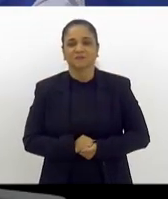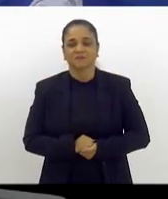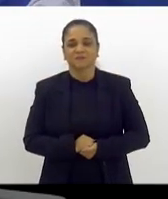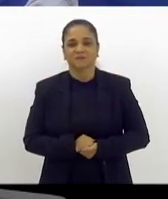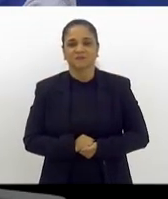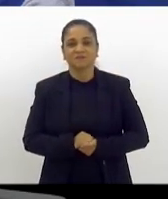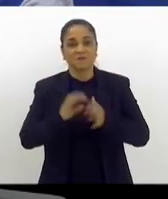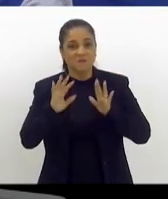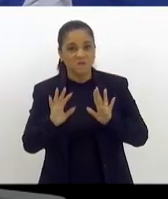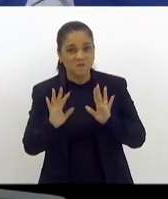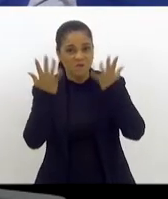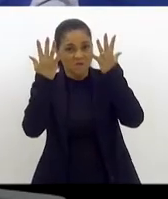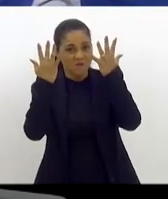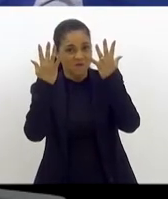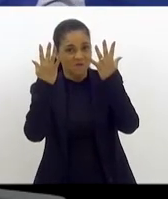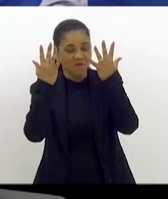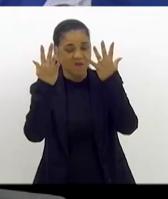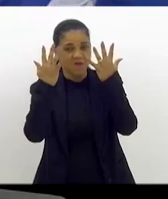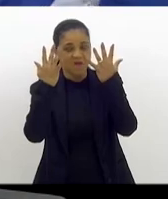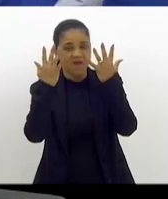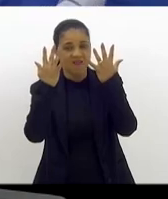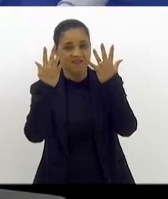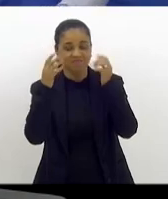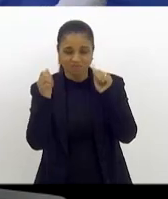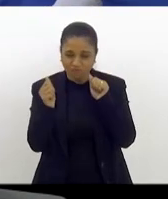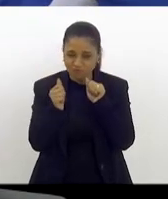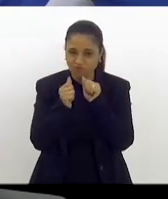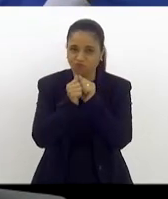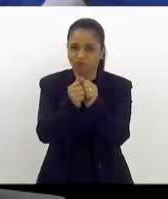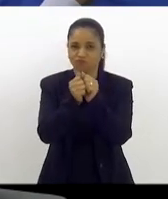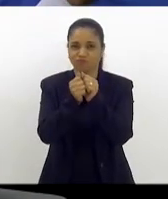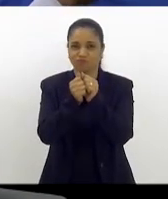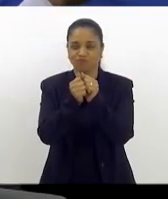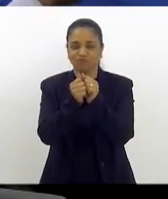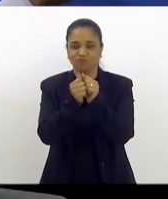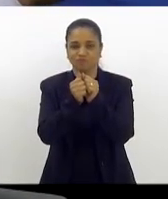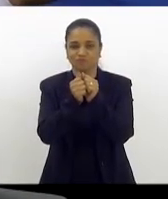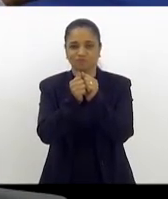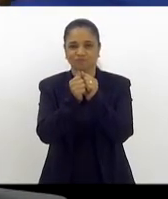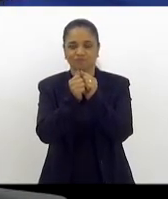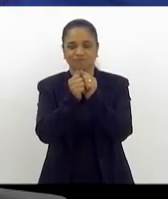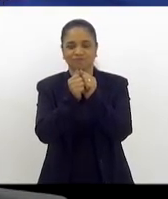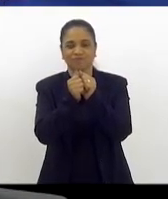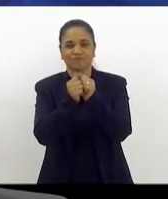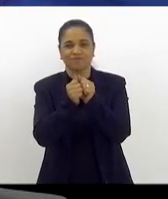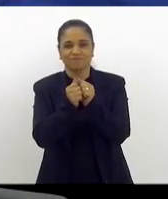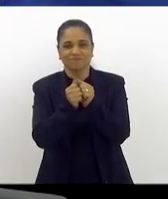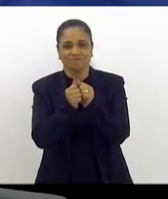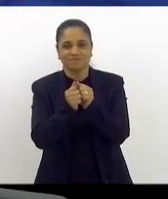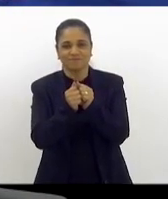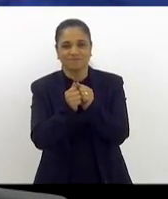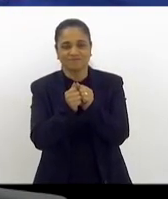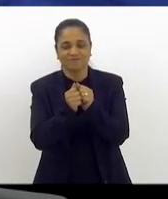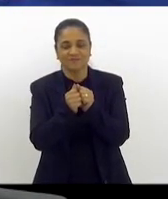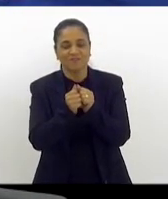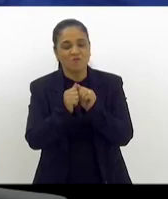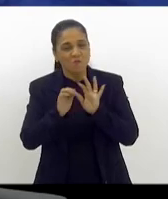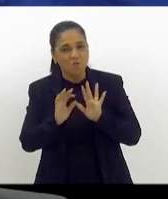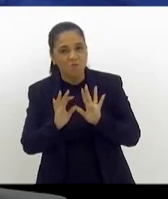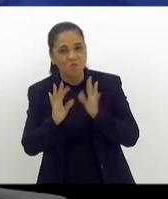Comemorar é estarmos juntos numa celebração, comemora